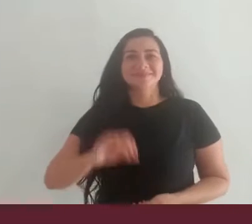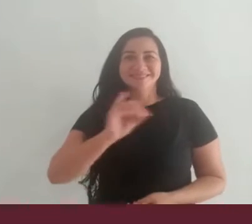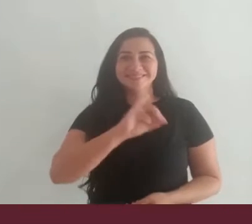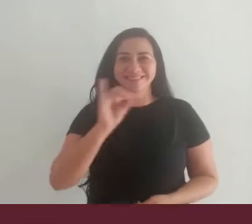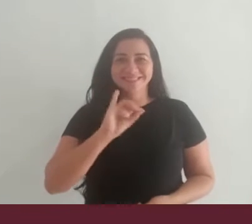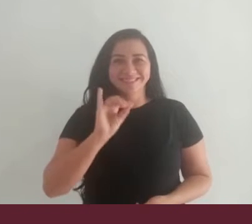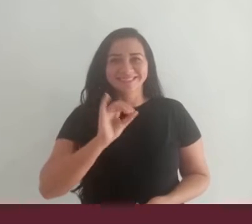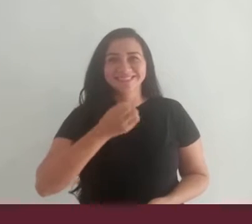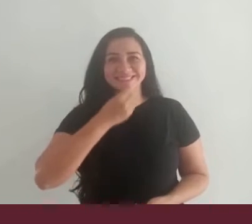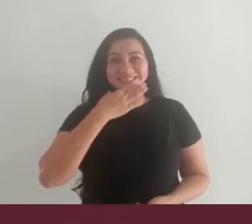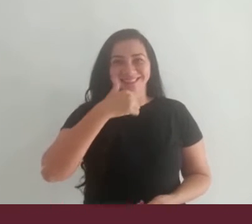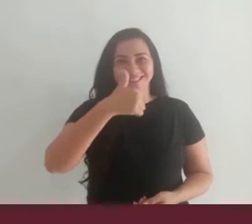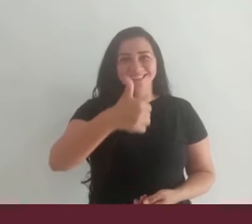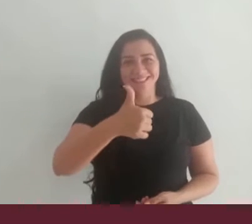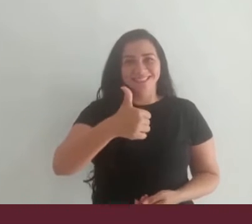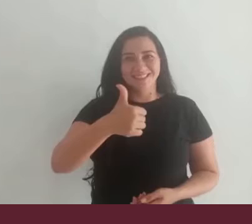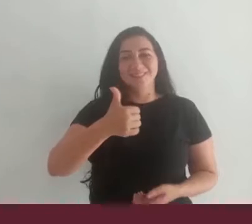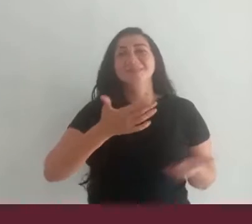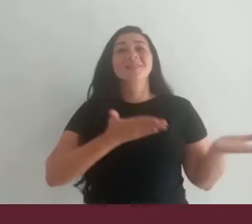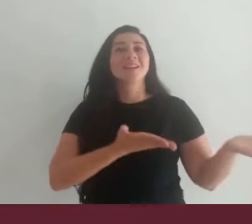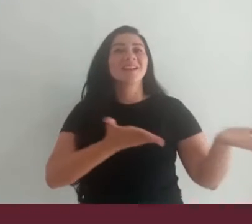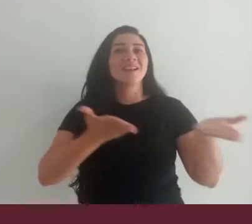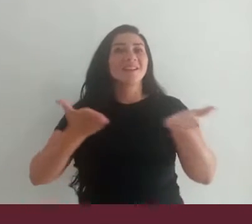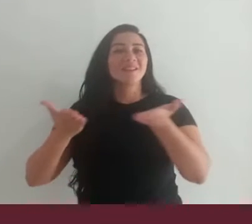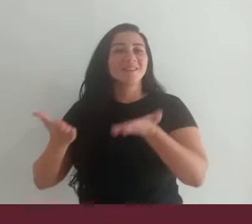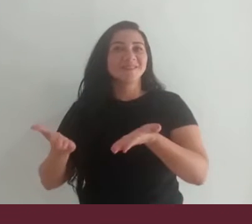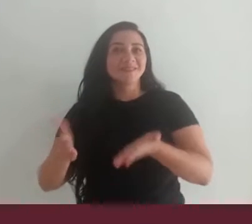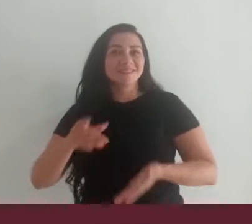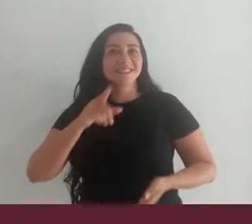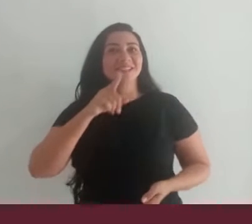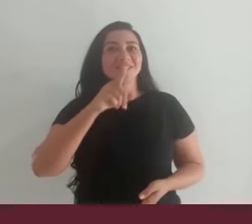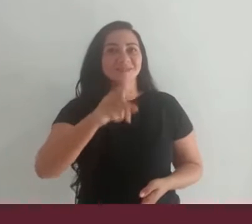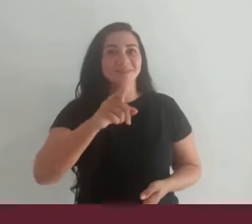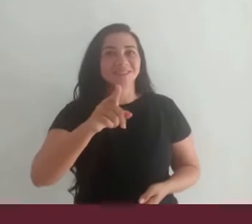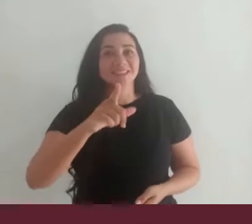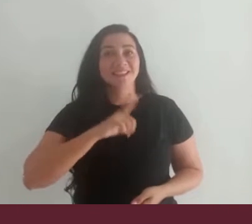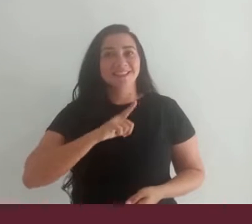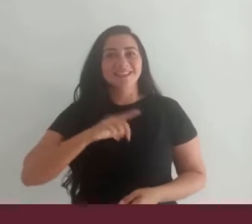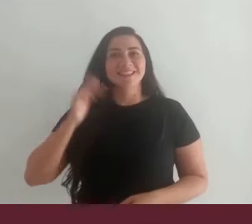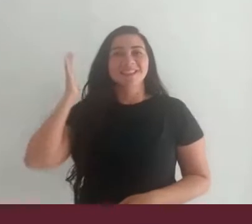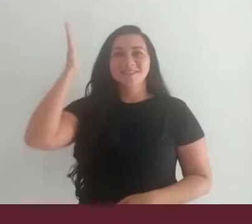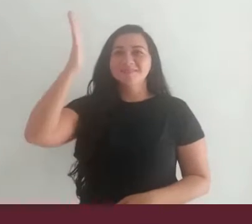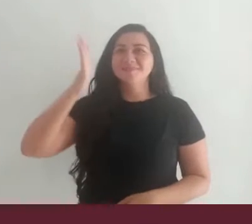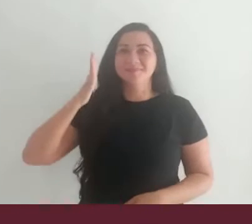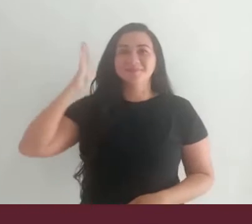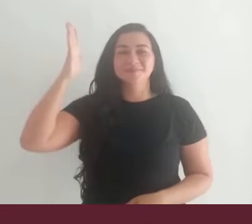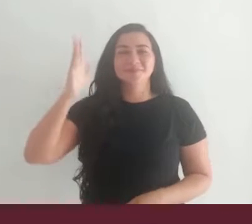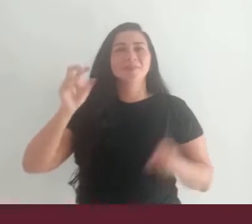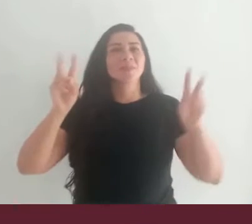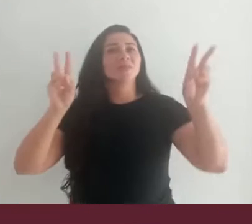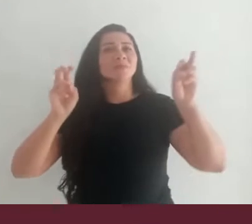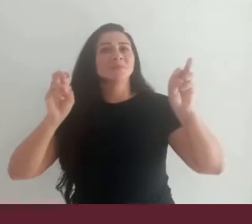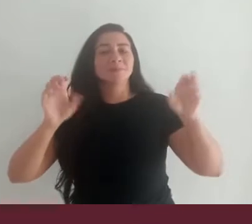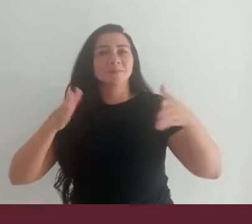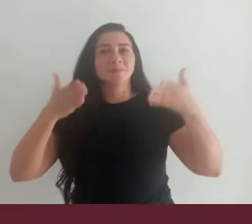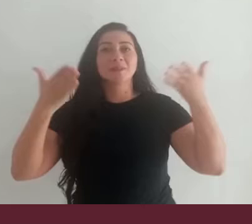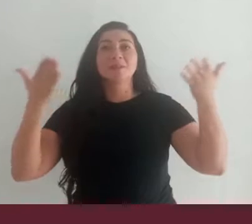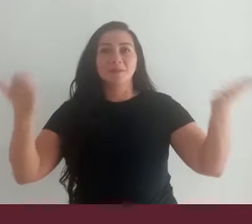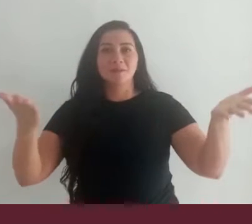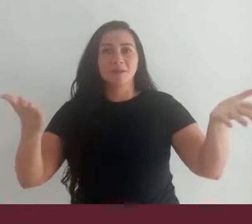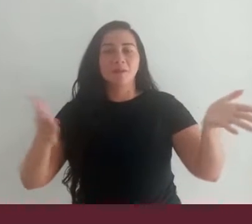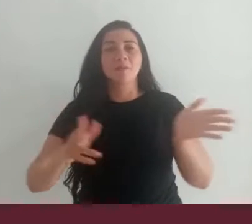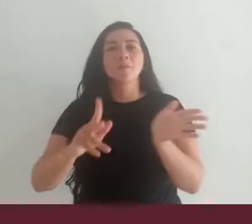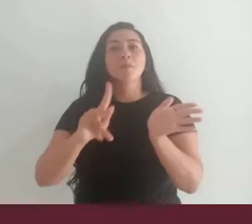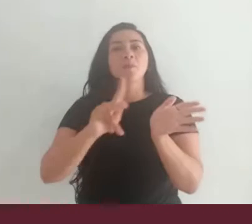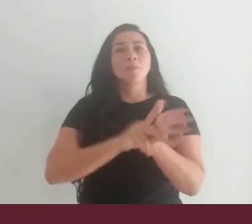Oi gente, tudo bom com vocês? Passando aqui para te convidar para o nosso webinário que vai ser